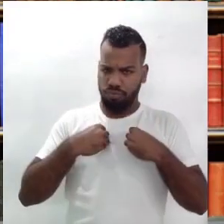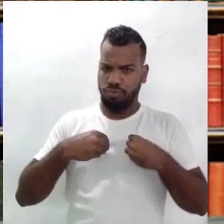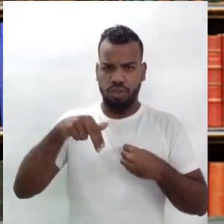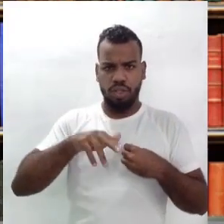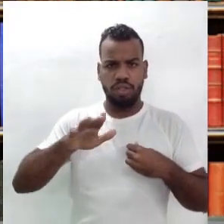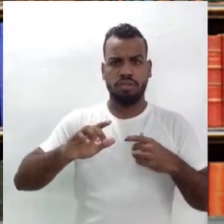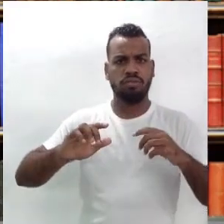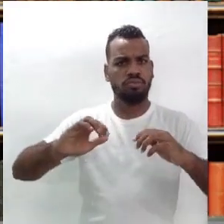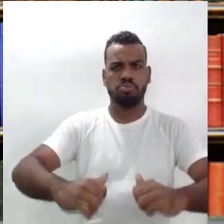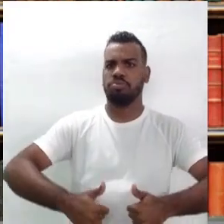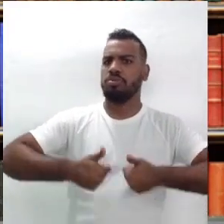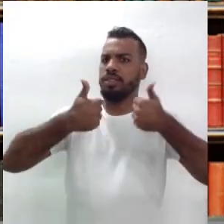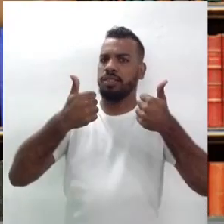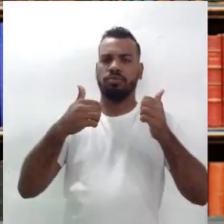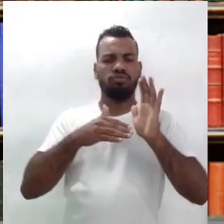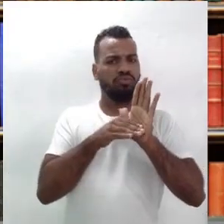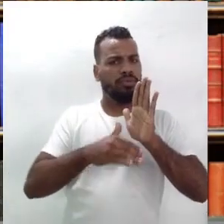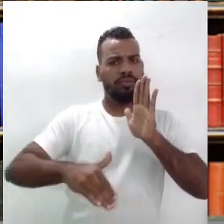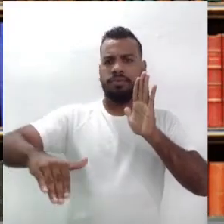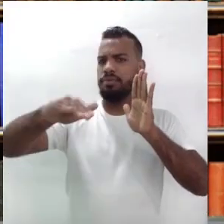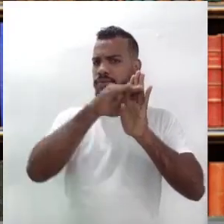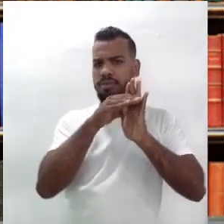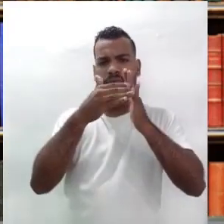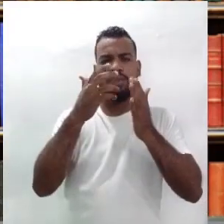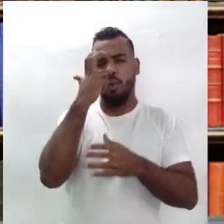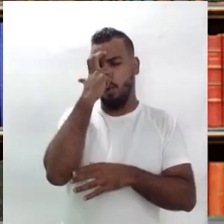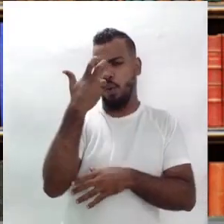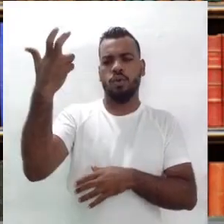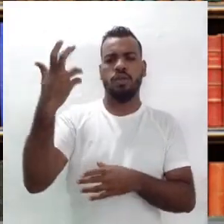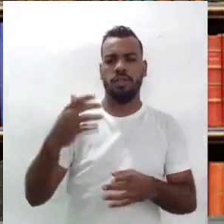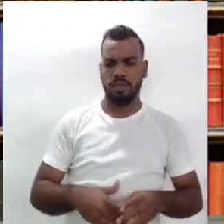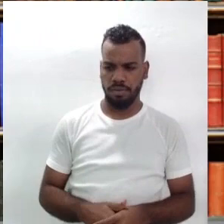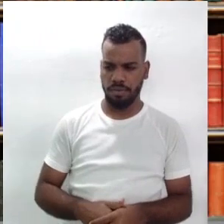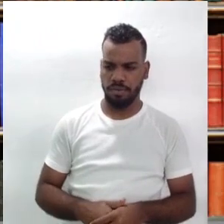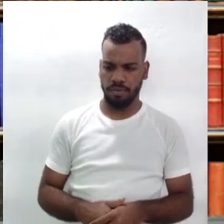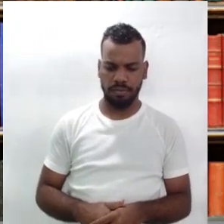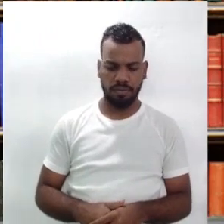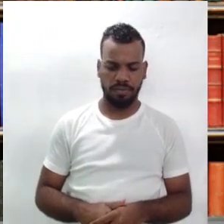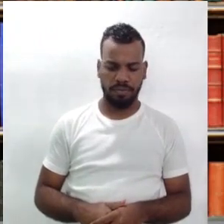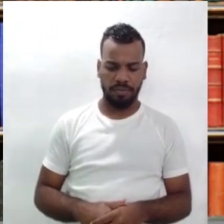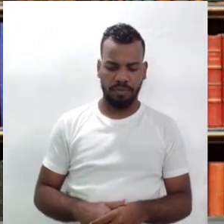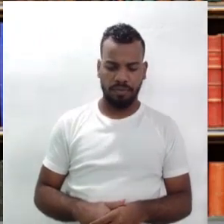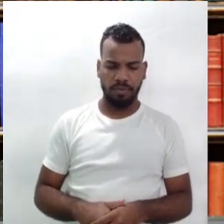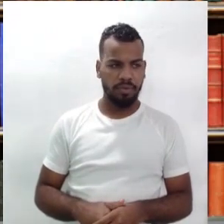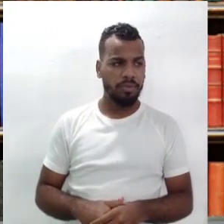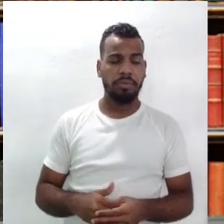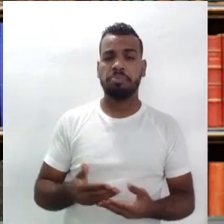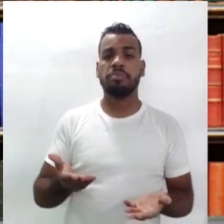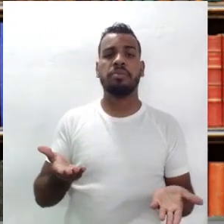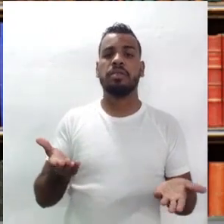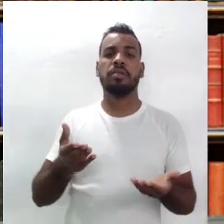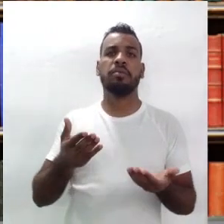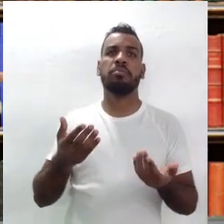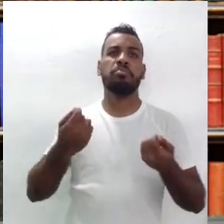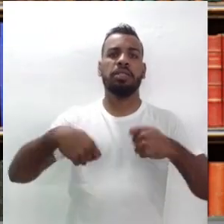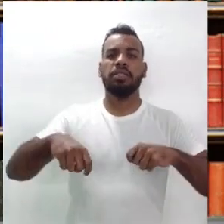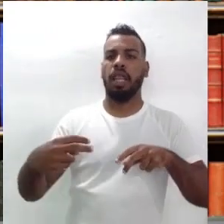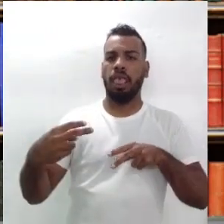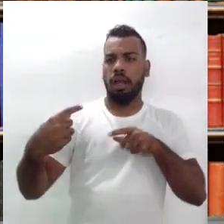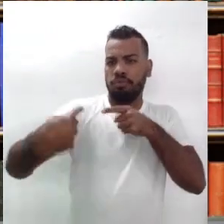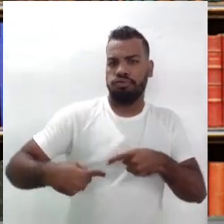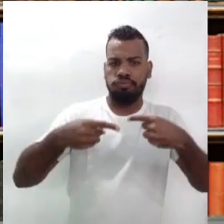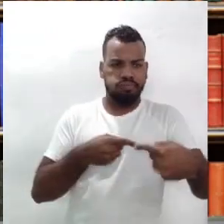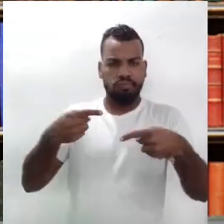Nós estamos imersos a essa cultura, sem precisar de confronto com outras.